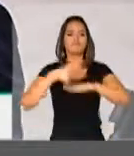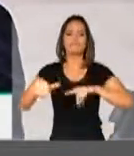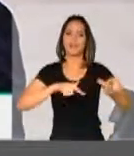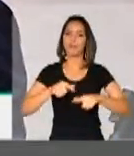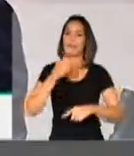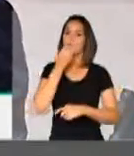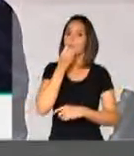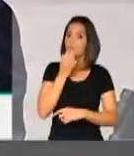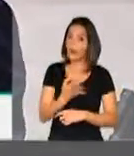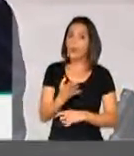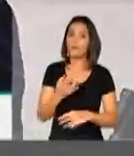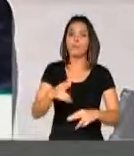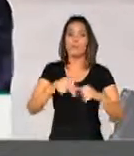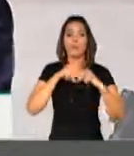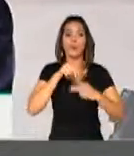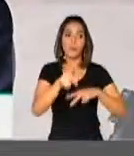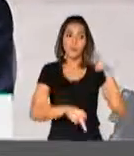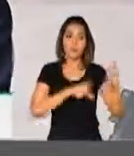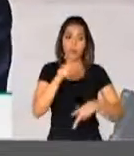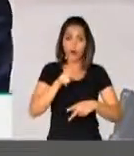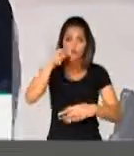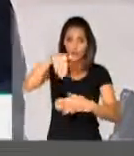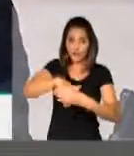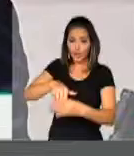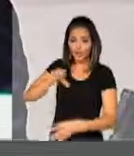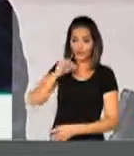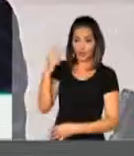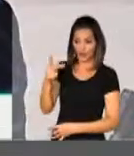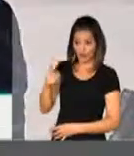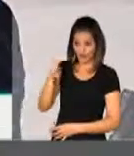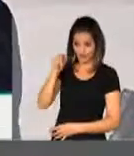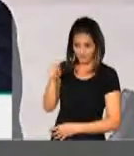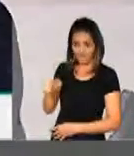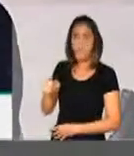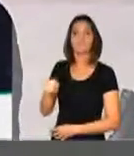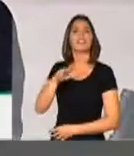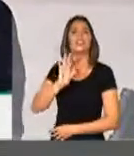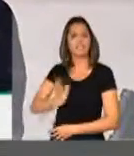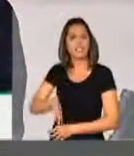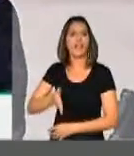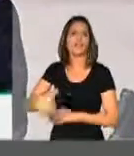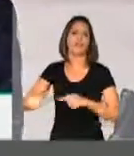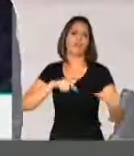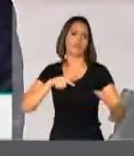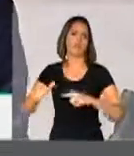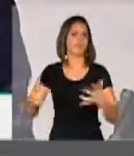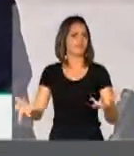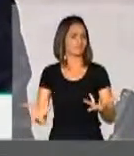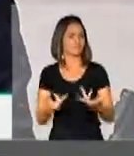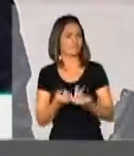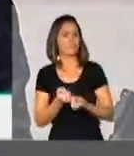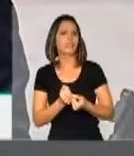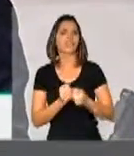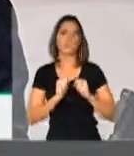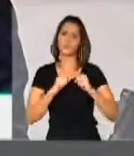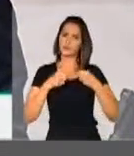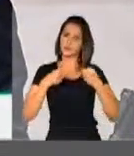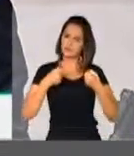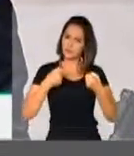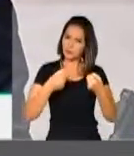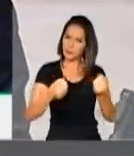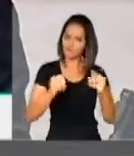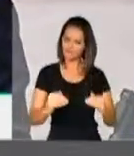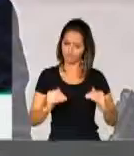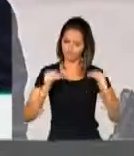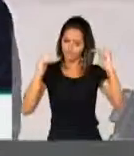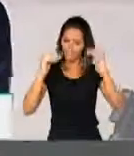para aqueles que confiaram o mandato à Vossa Excelência que vem exercendo já nesse primeiro tempo com muita galhardia, com muita altivez,